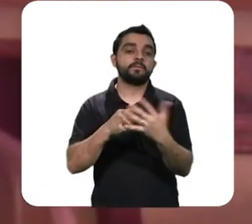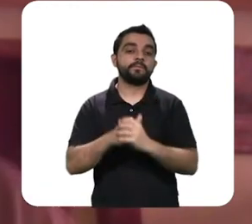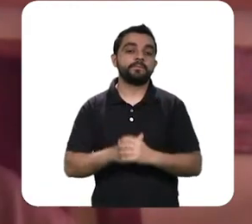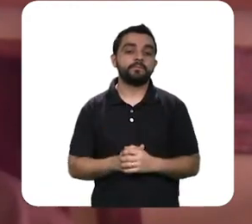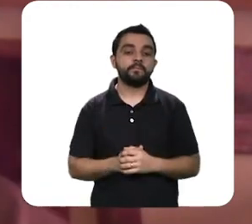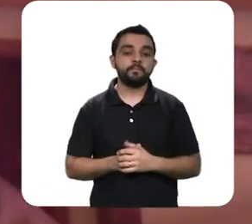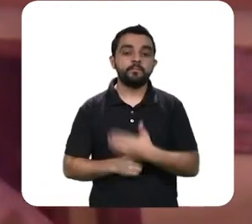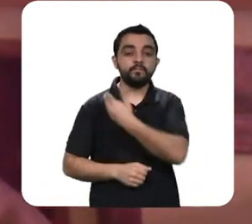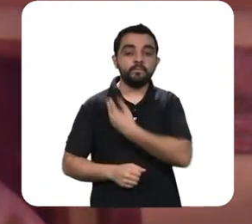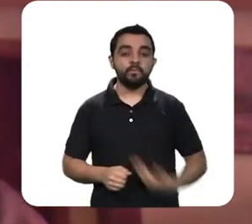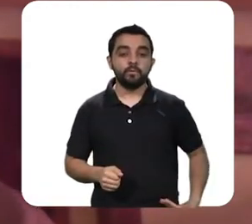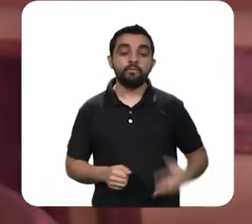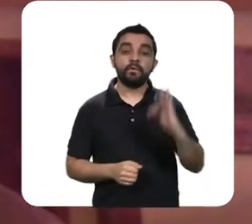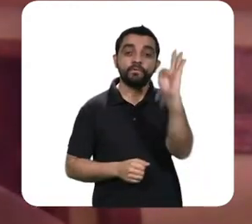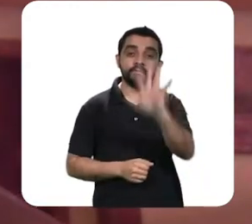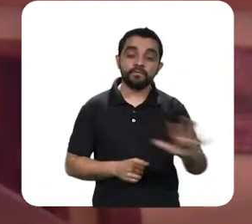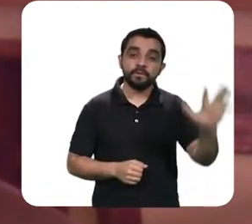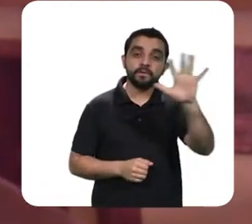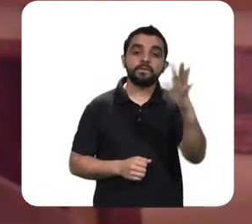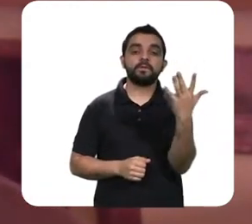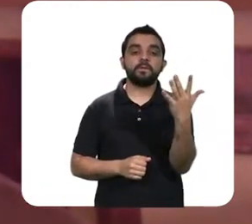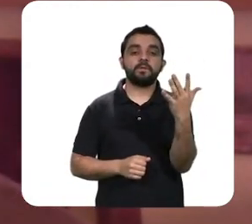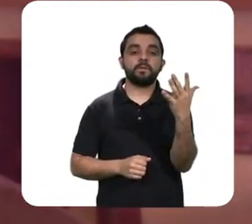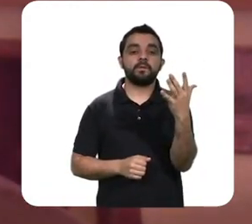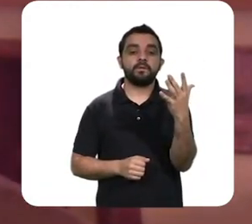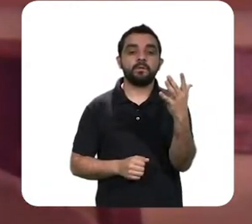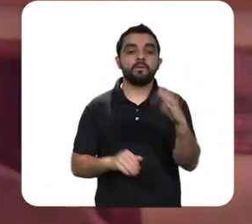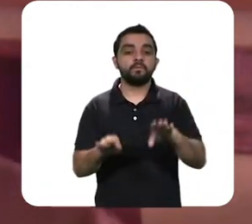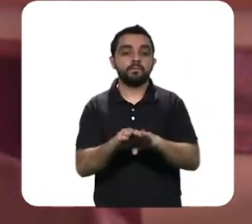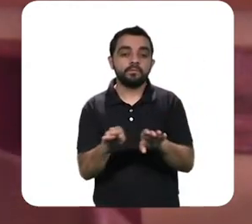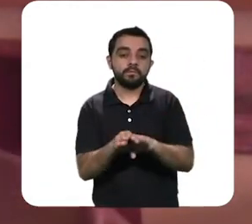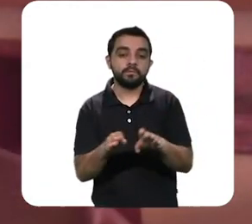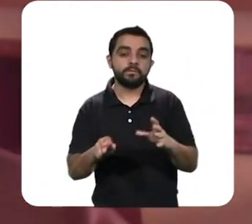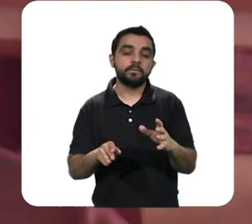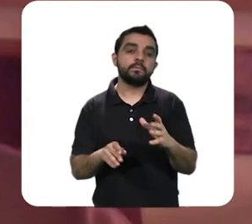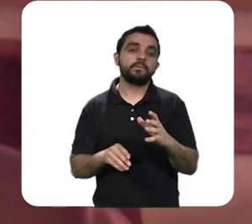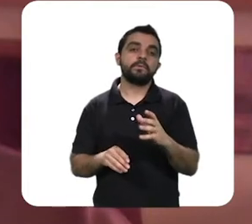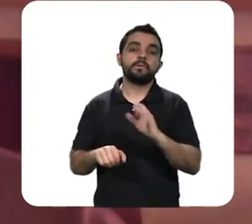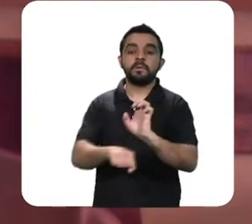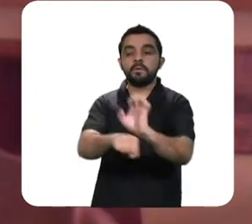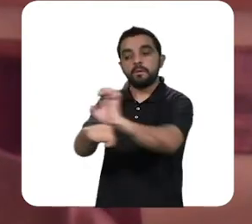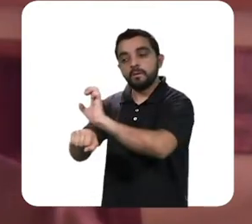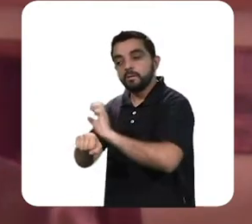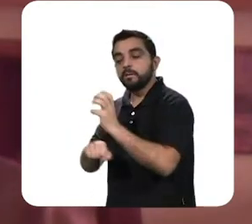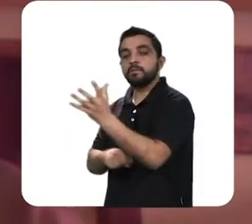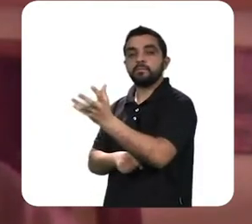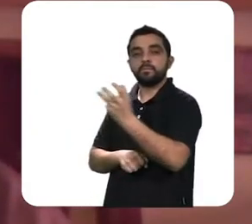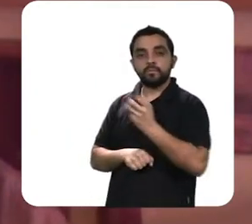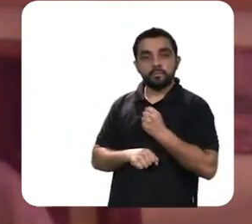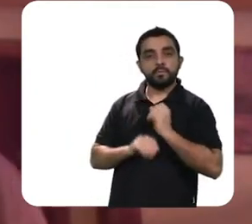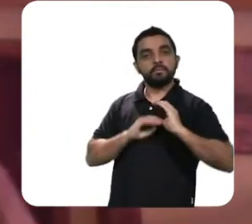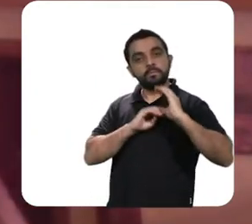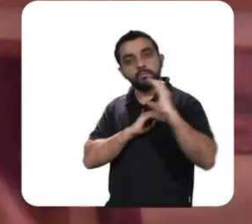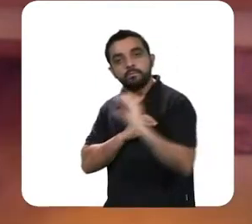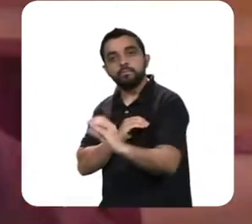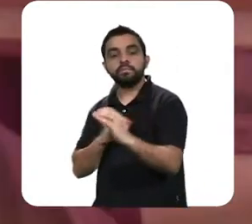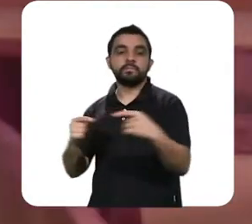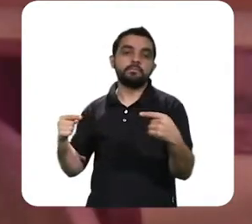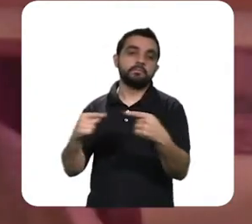federal a manter os repasses dos fundos de participação dos Estados fundos de participação dos